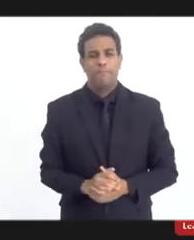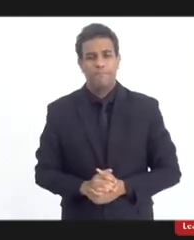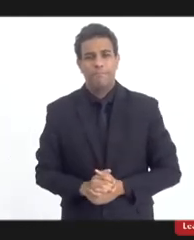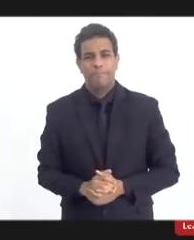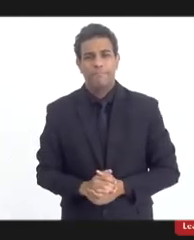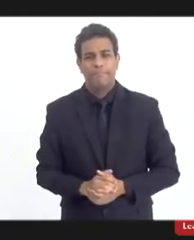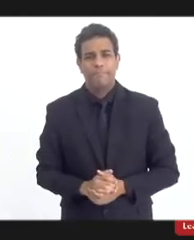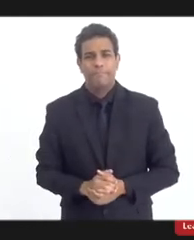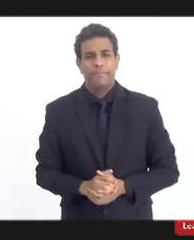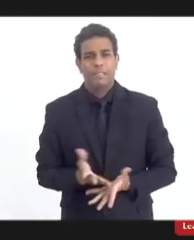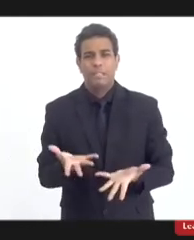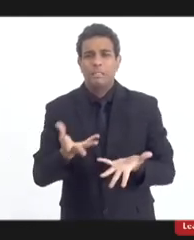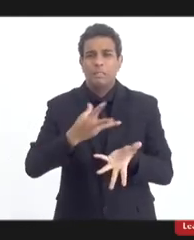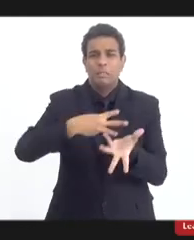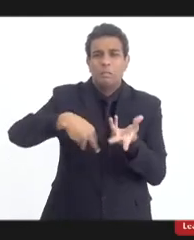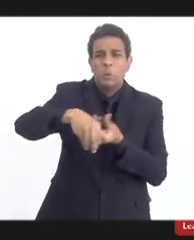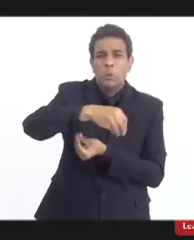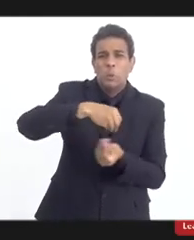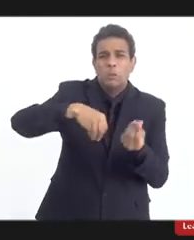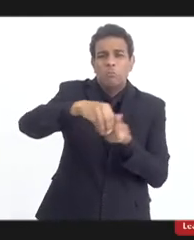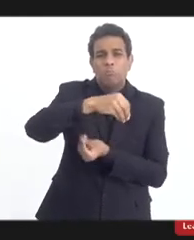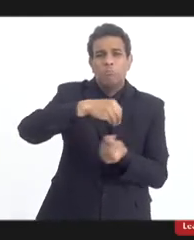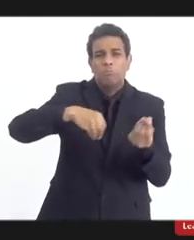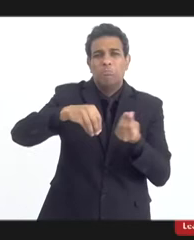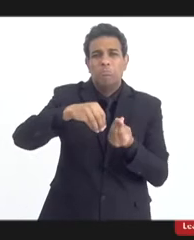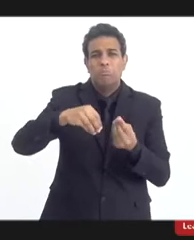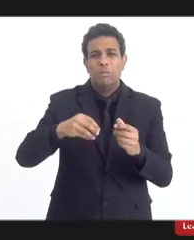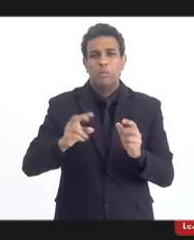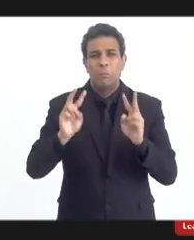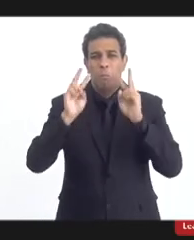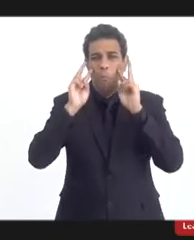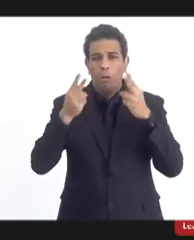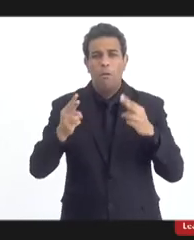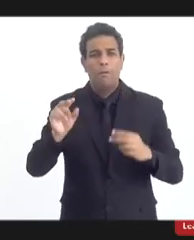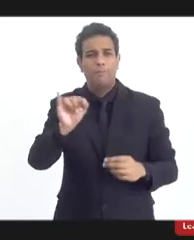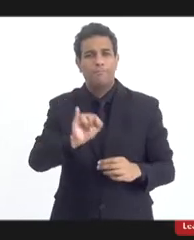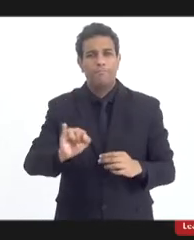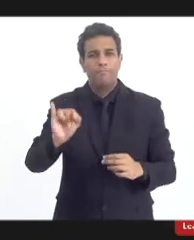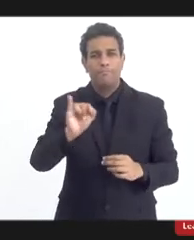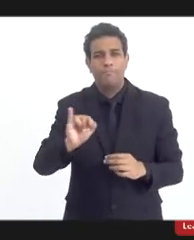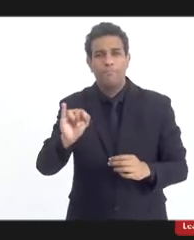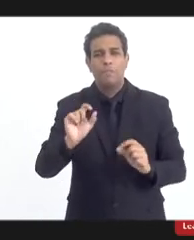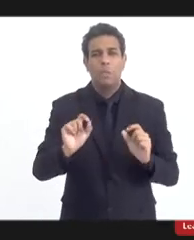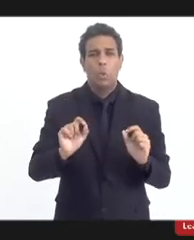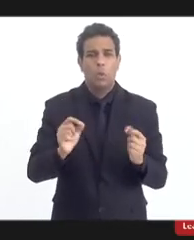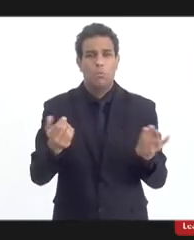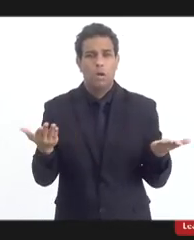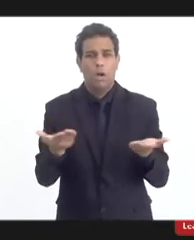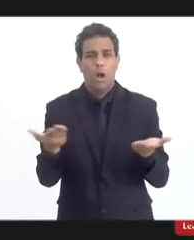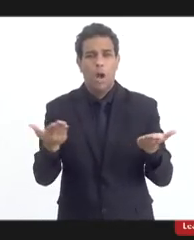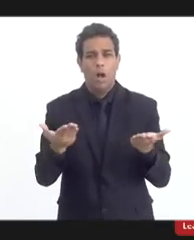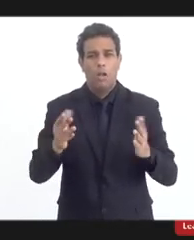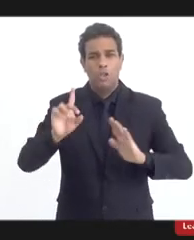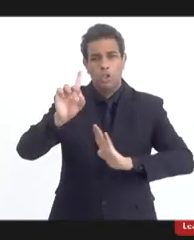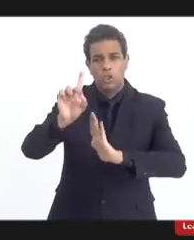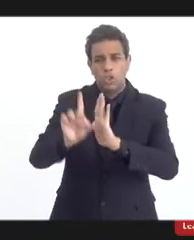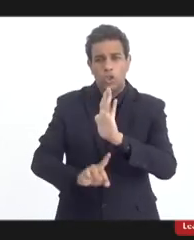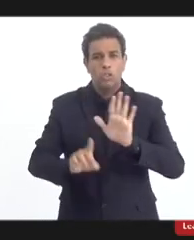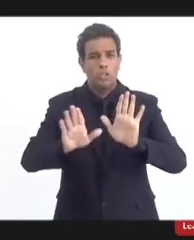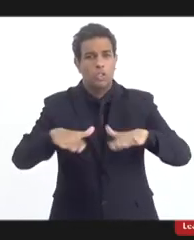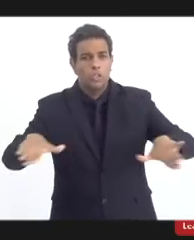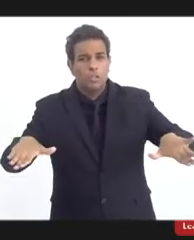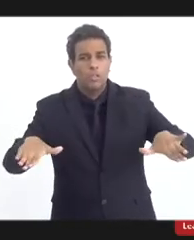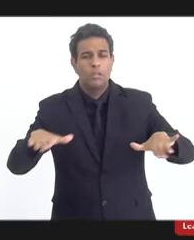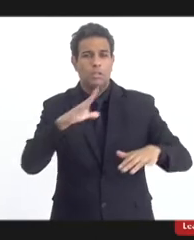um instrumento da maior importância no sistema de defesa dos direitos da criança